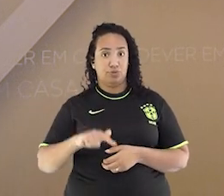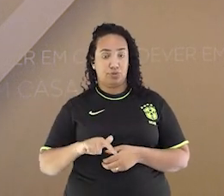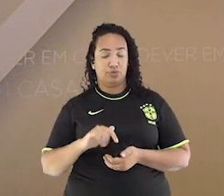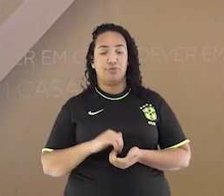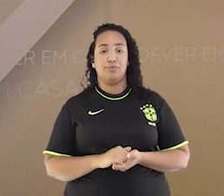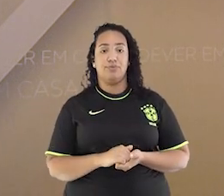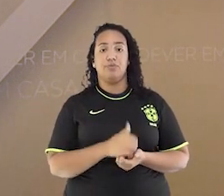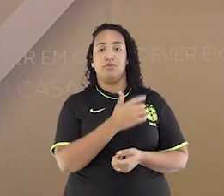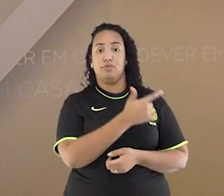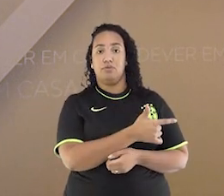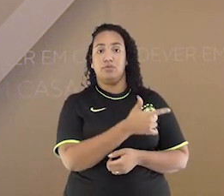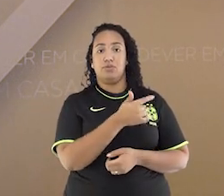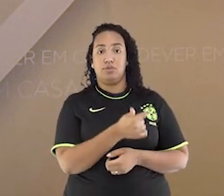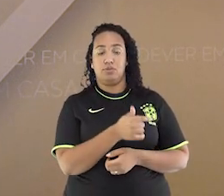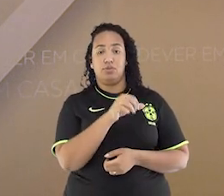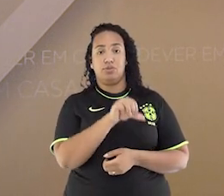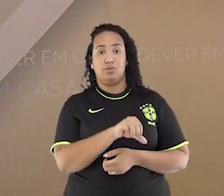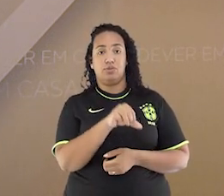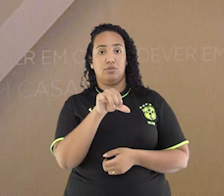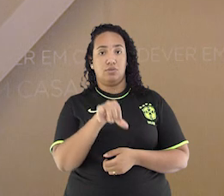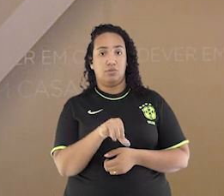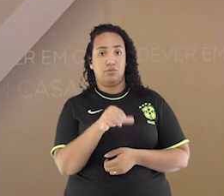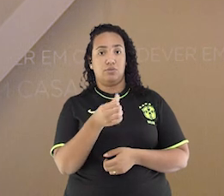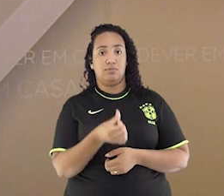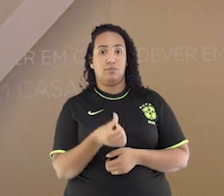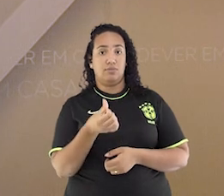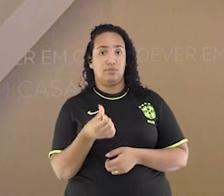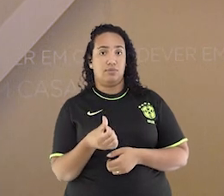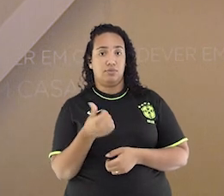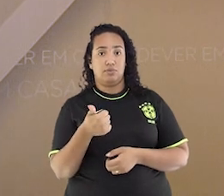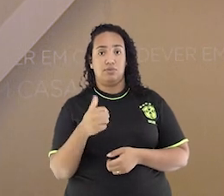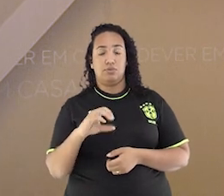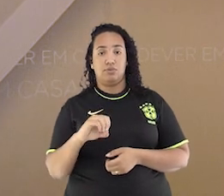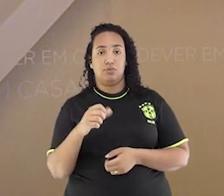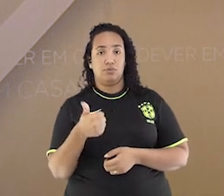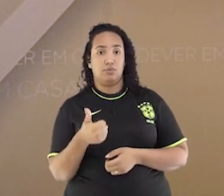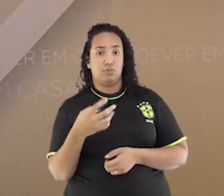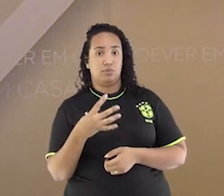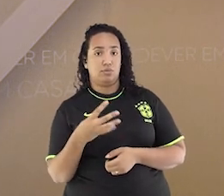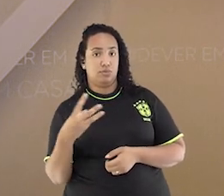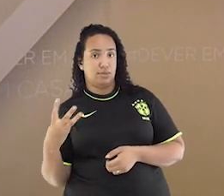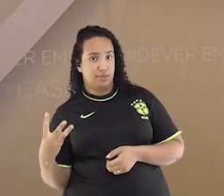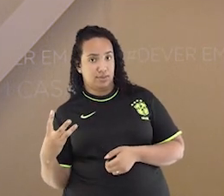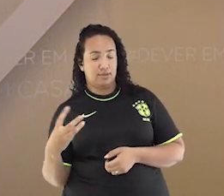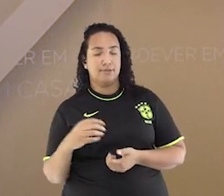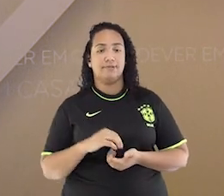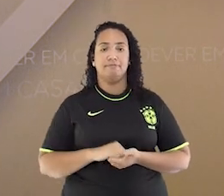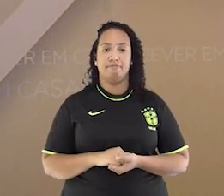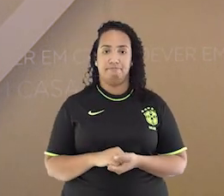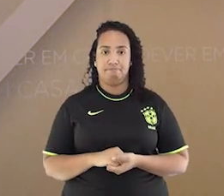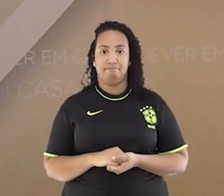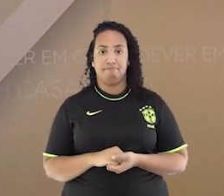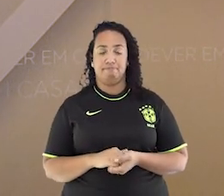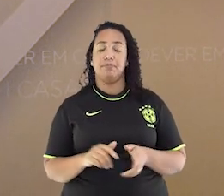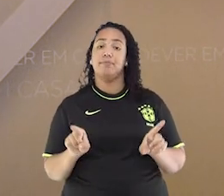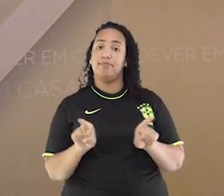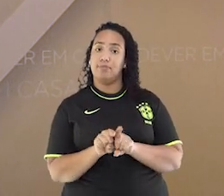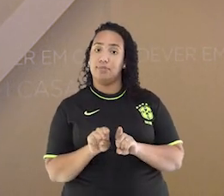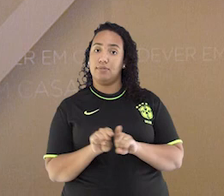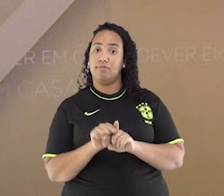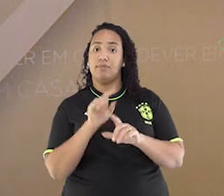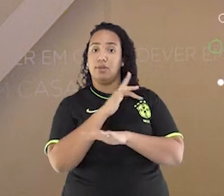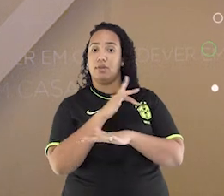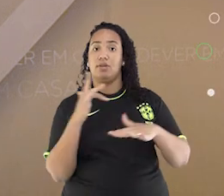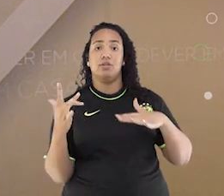27996610143. E também pelas nossas